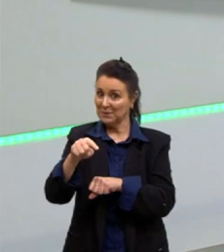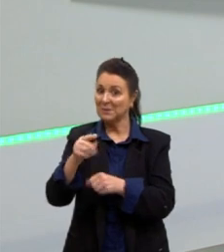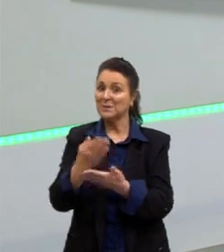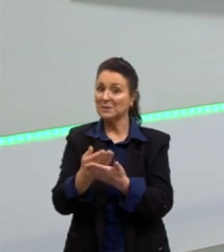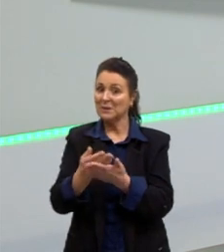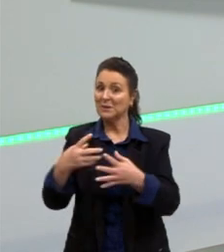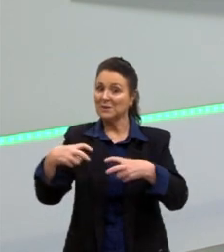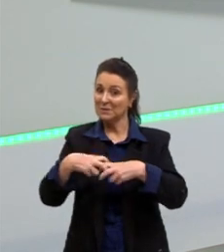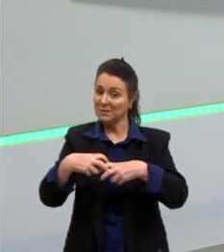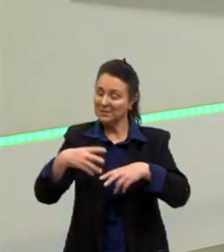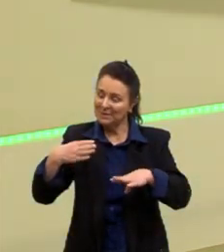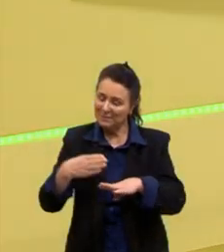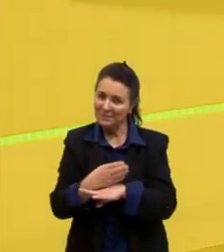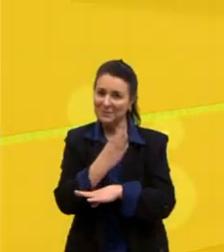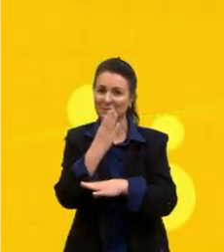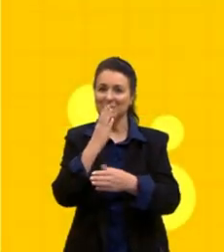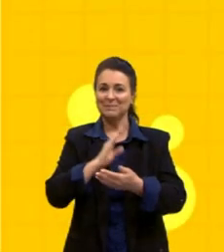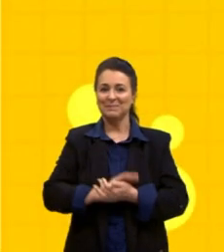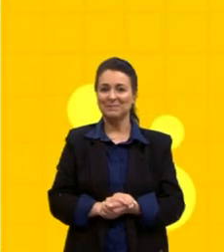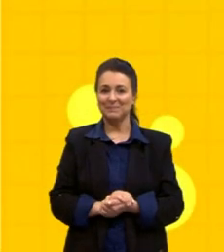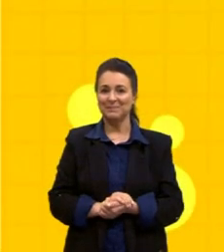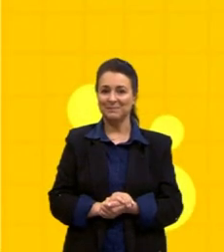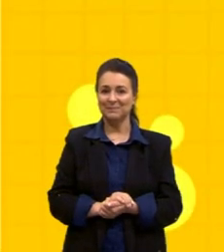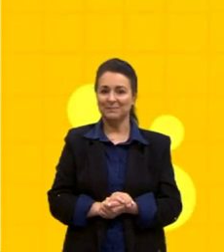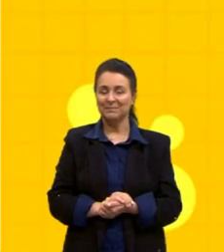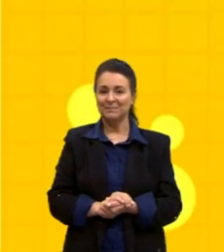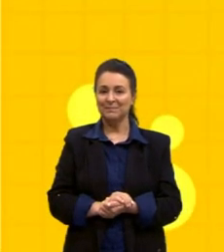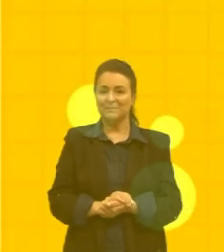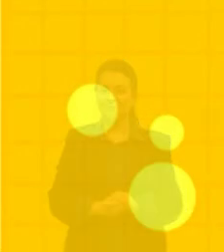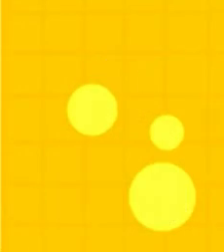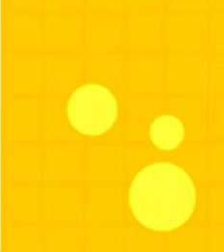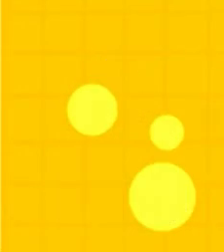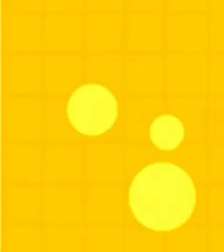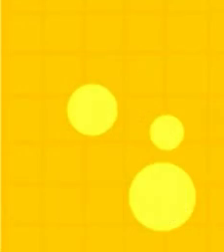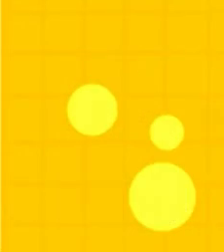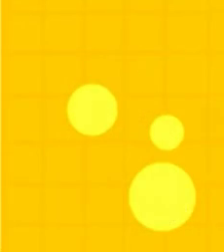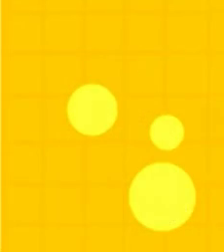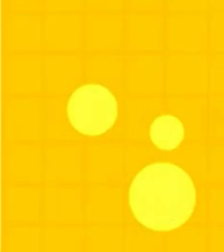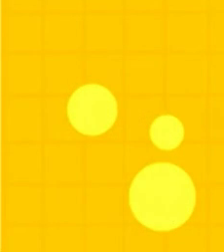partiu passar! Tchau, tchau, tchau, tchau, tchau!